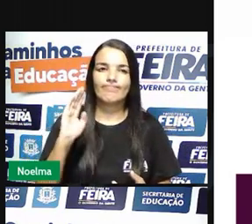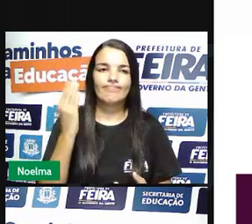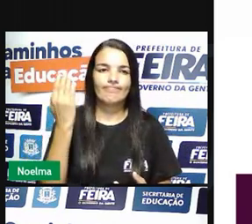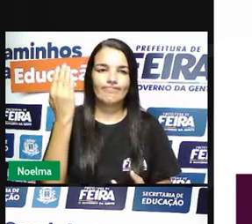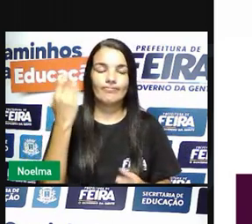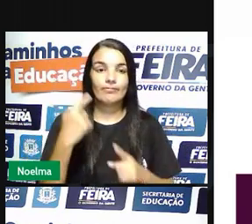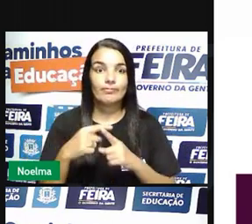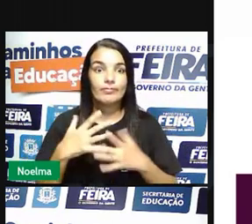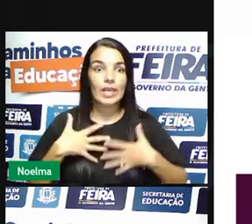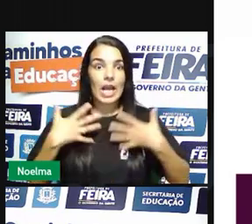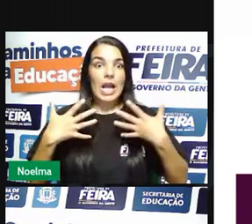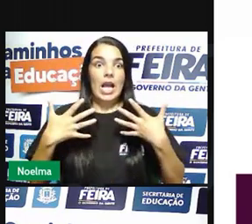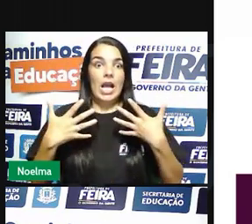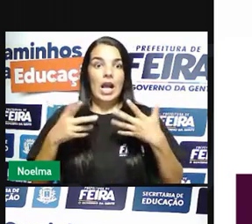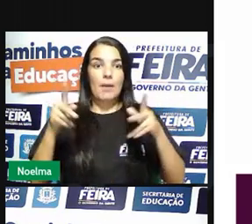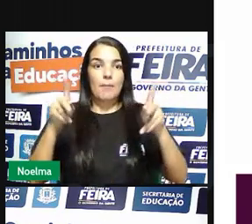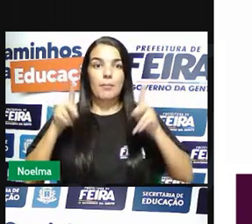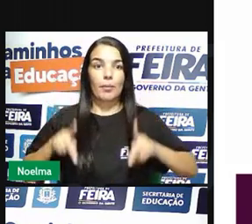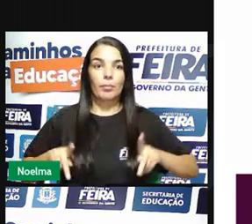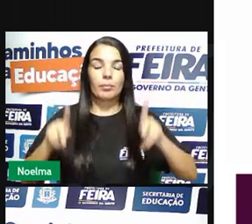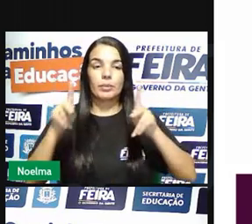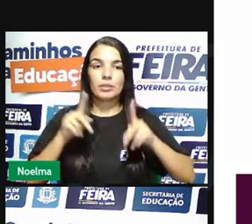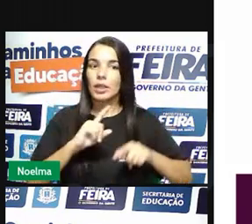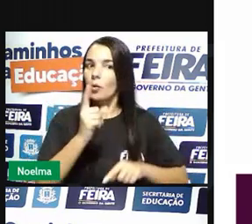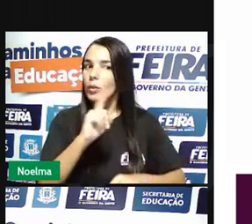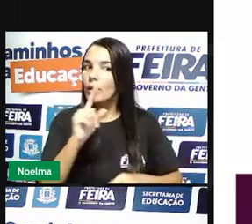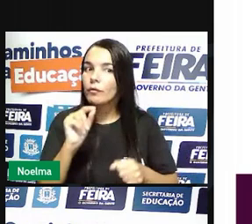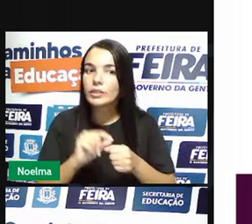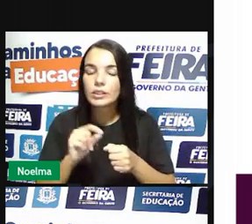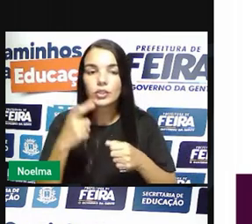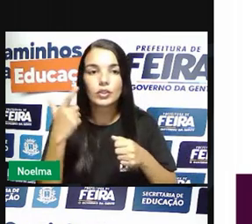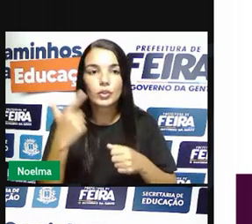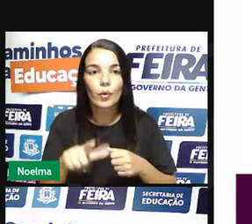uma forma de assustar a população para que não se revoltasse, né?